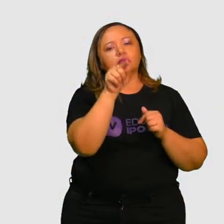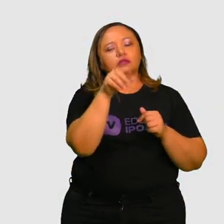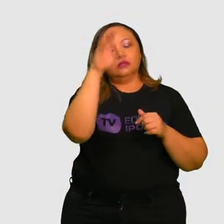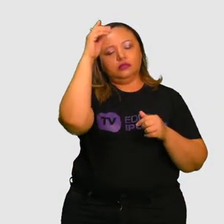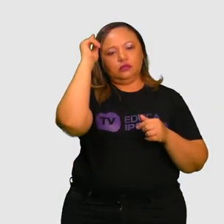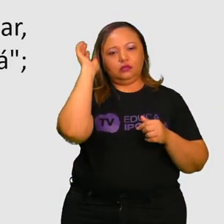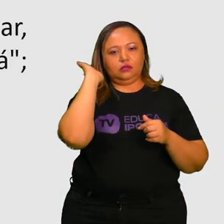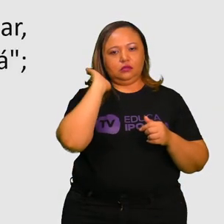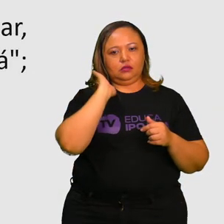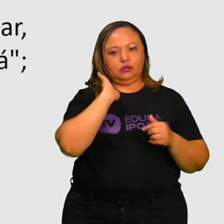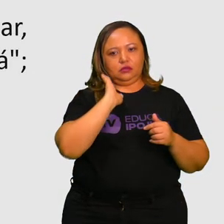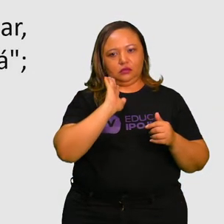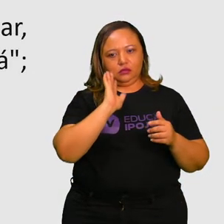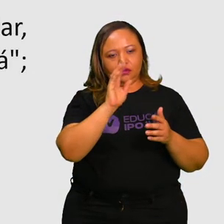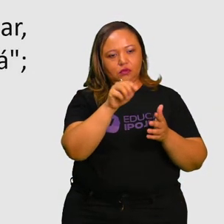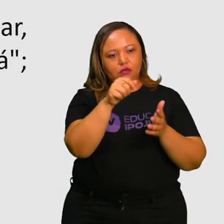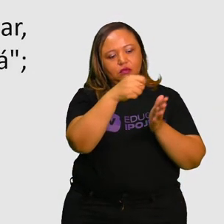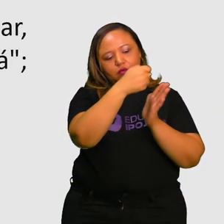Murphy?